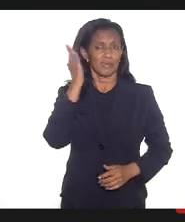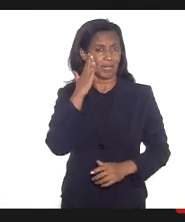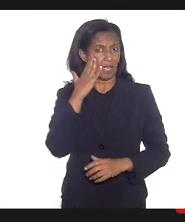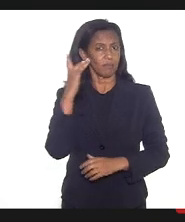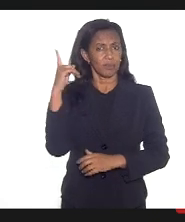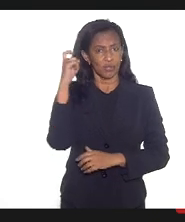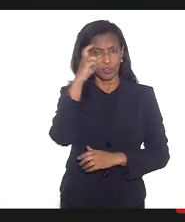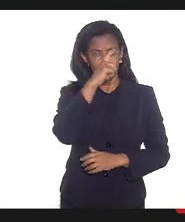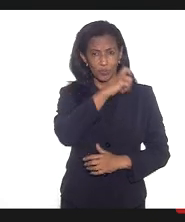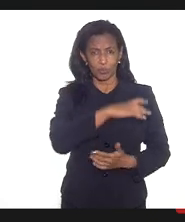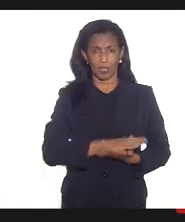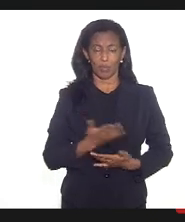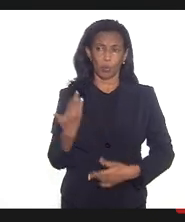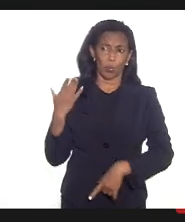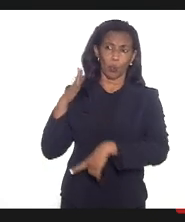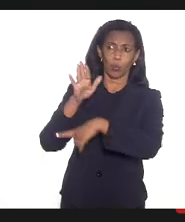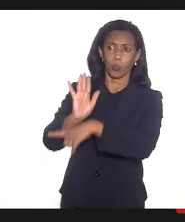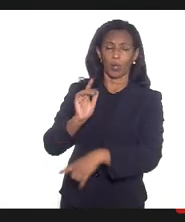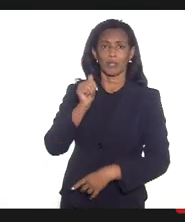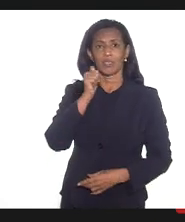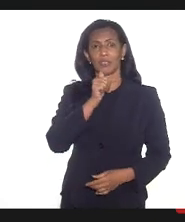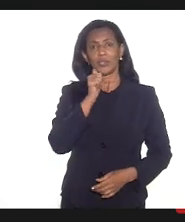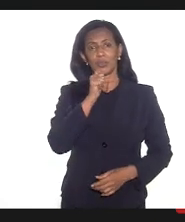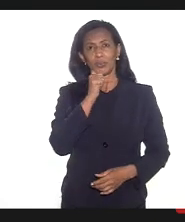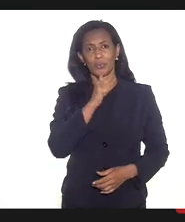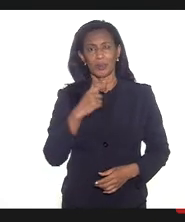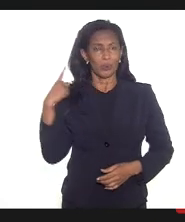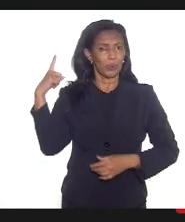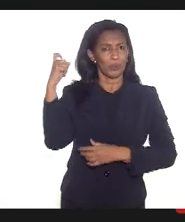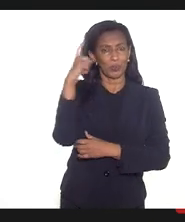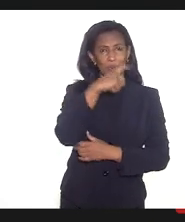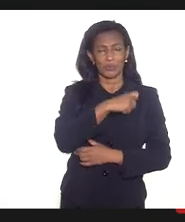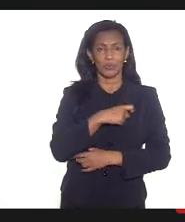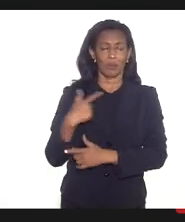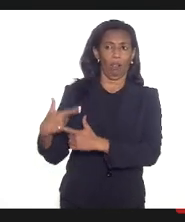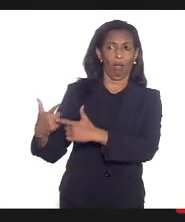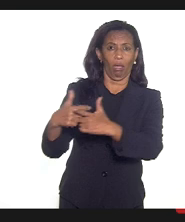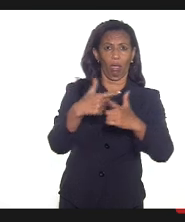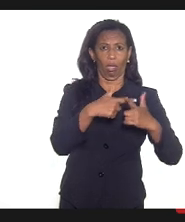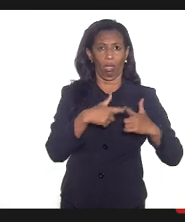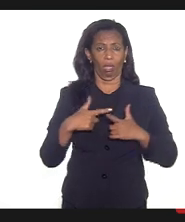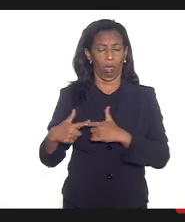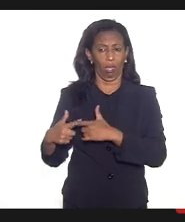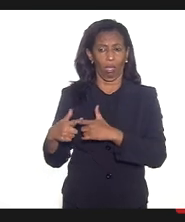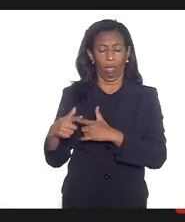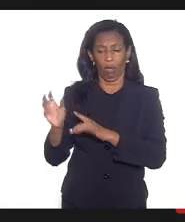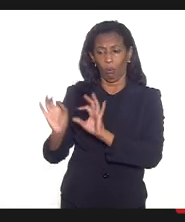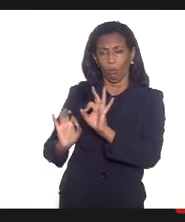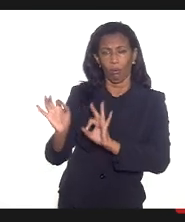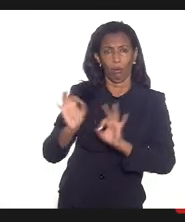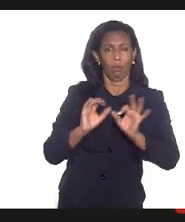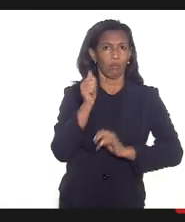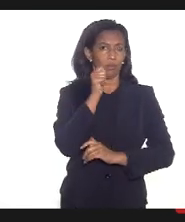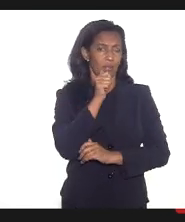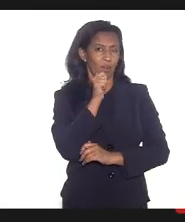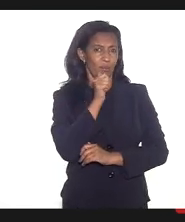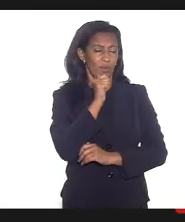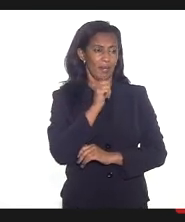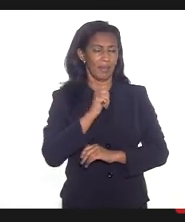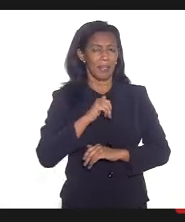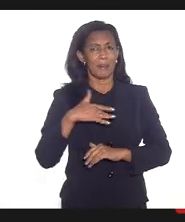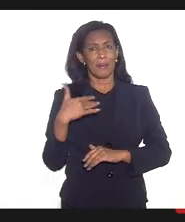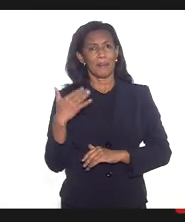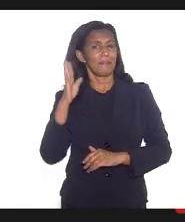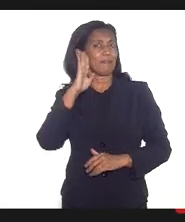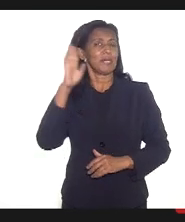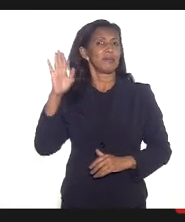dificuldade de atendimento das mulheres a precariedade as condições das mulheres principalmente as mulheres de